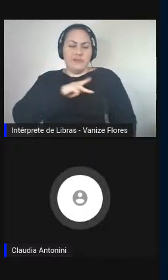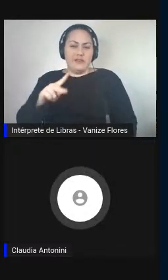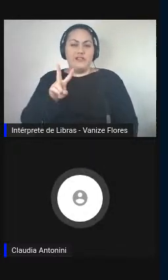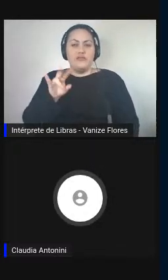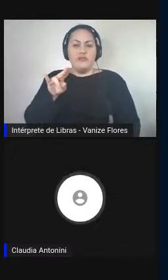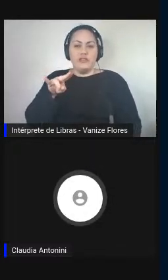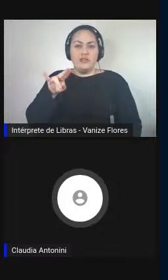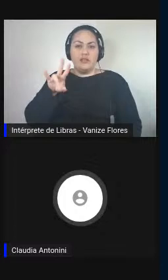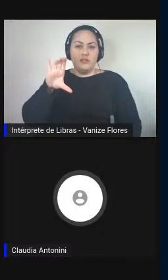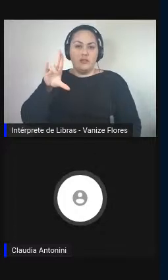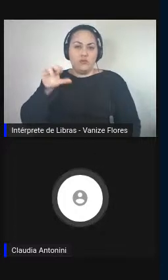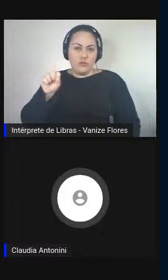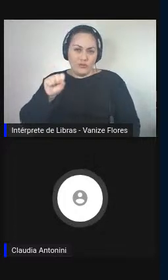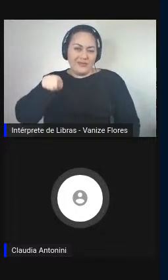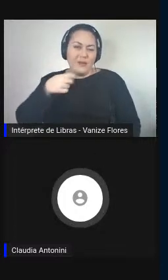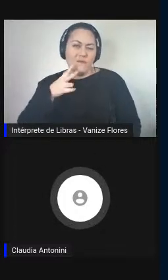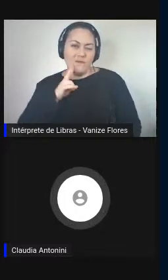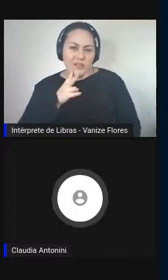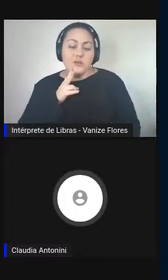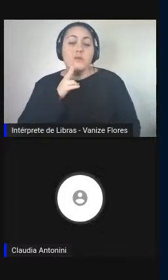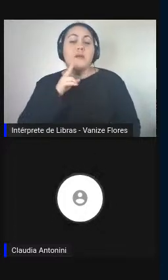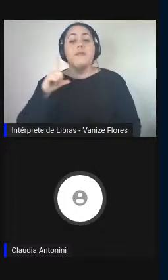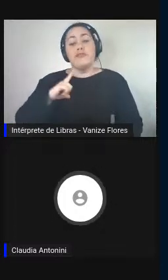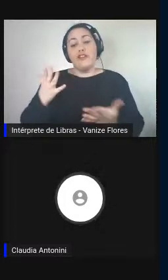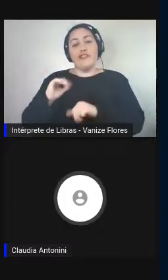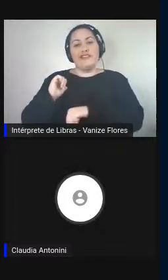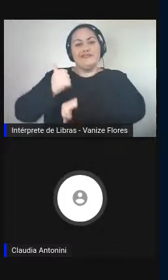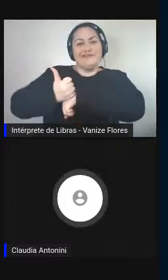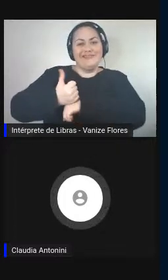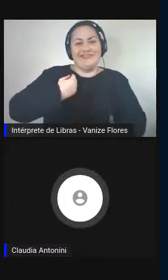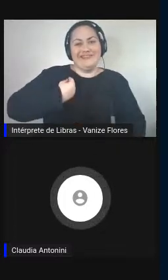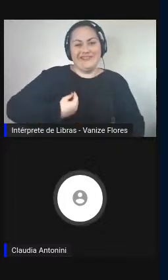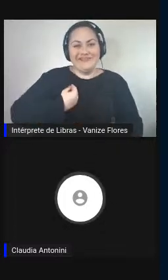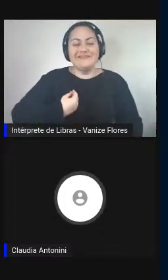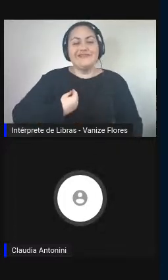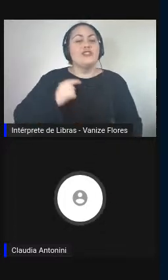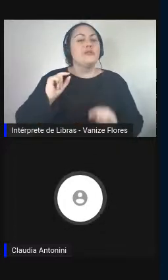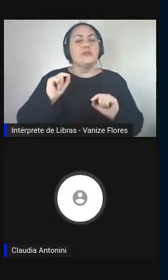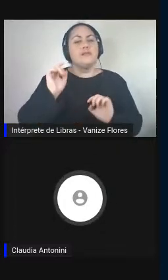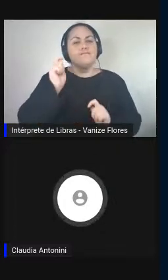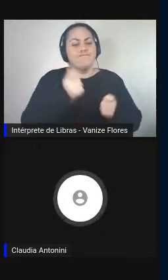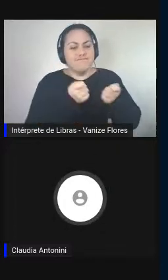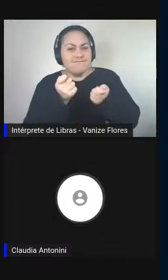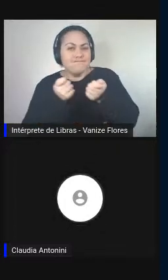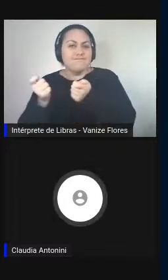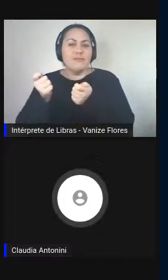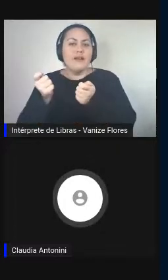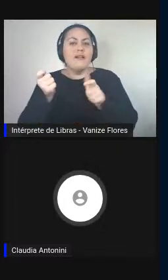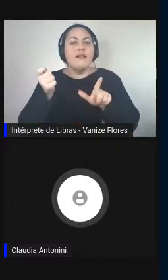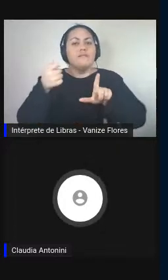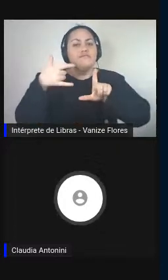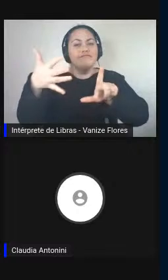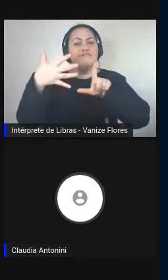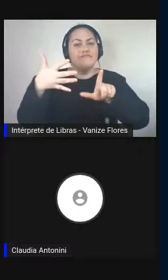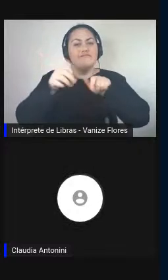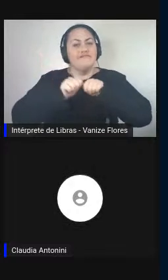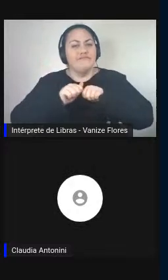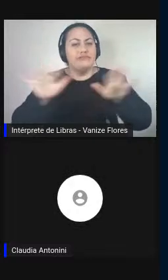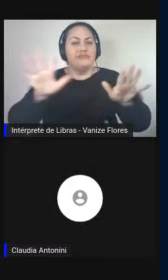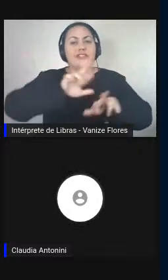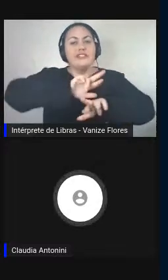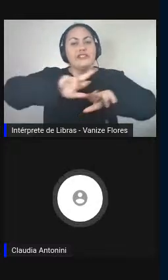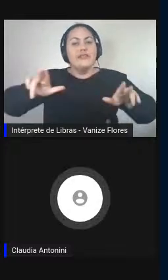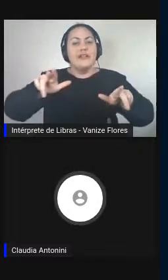que, entre outras coisas, está ocupando hoje de toda a parte tecnológica da transmissão, nos diversos canais.